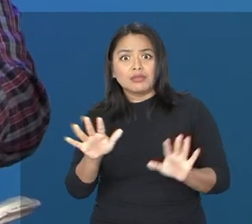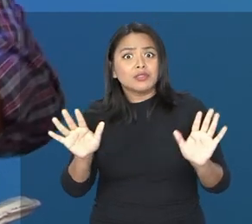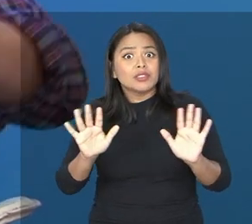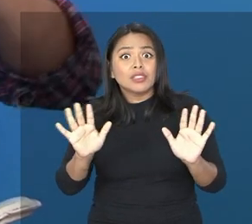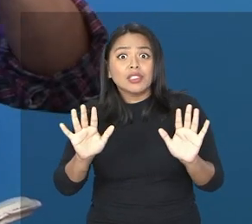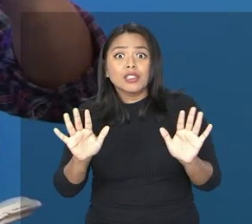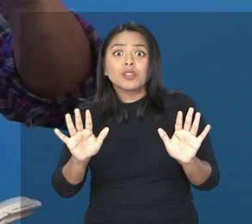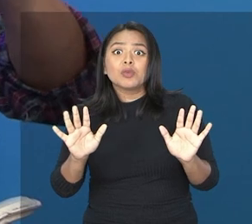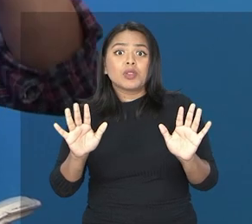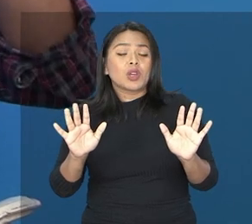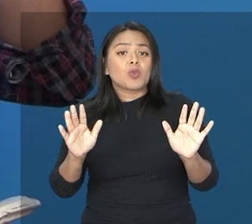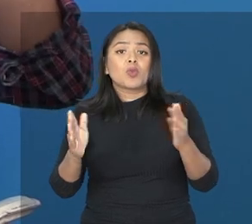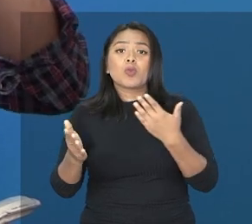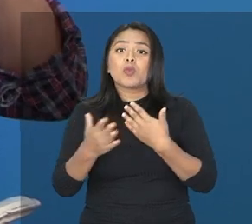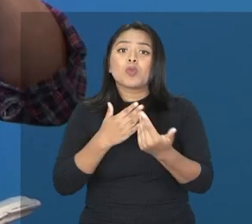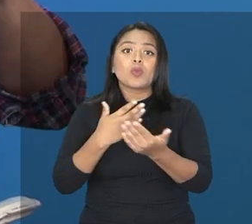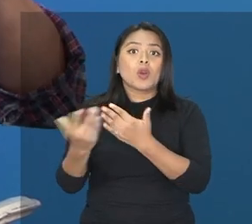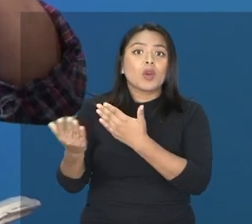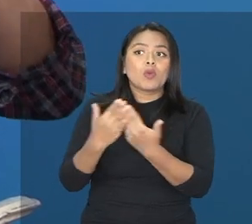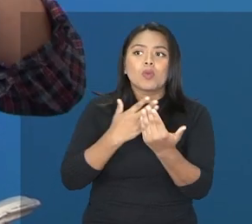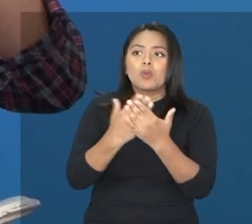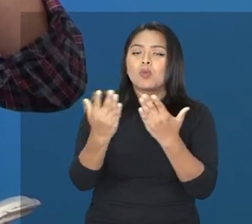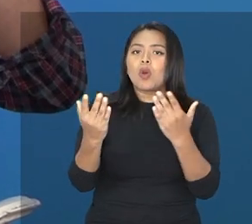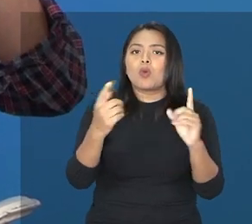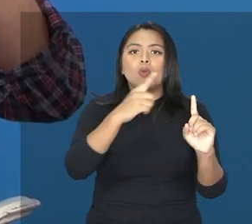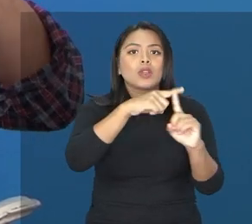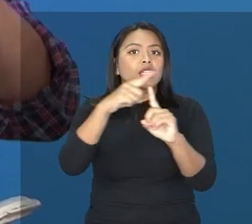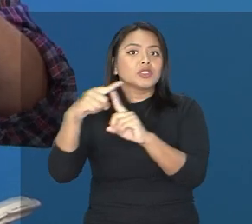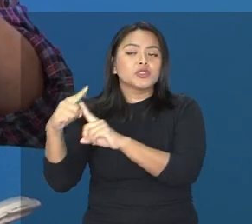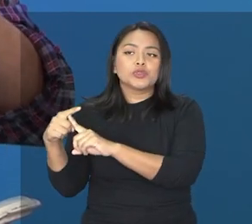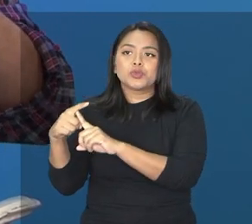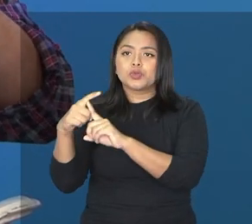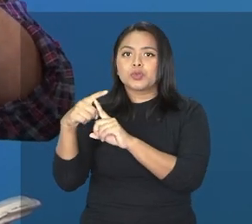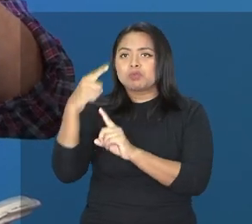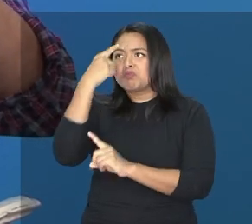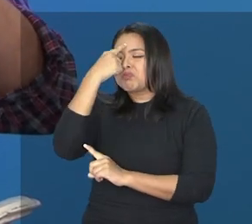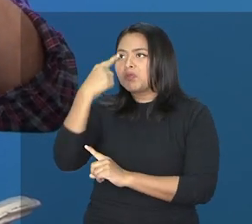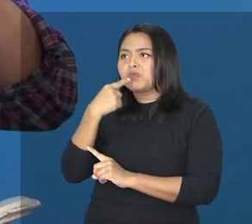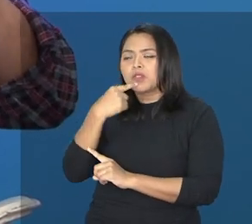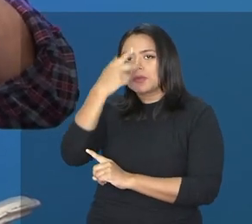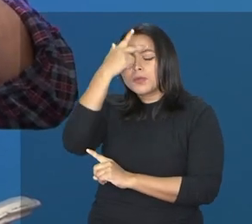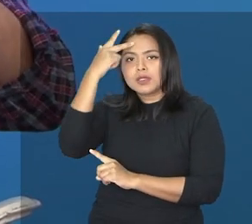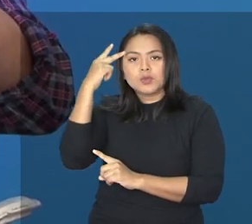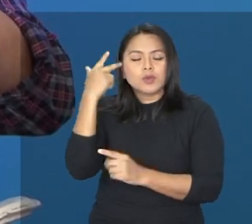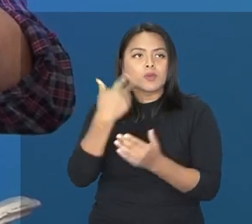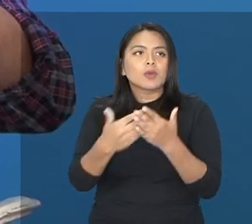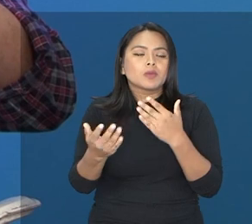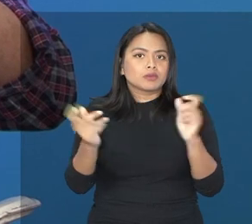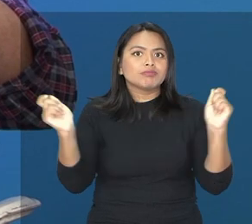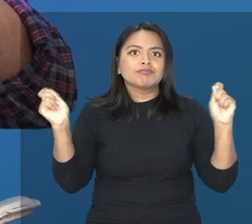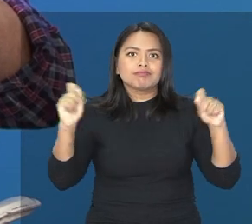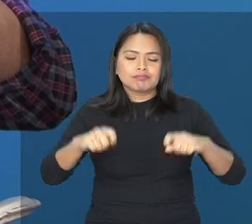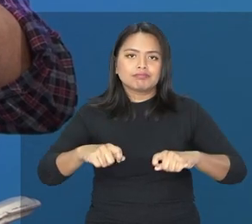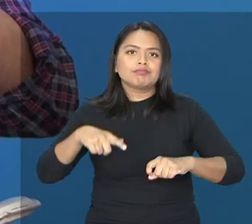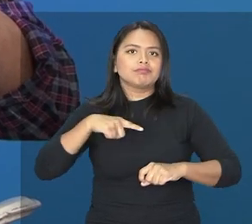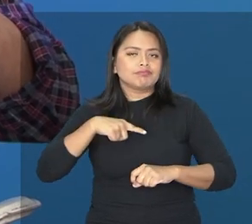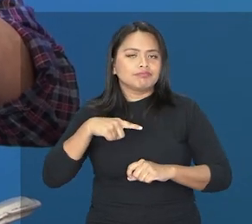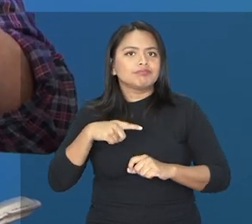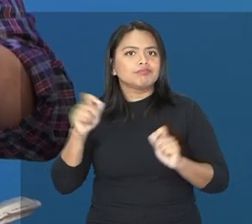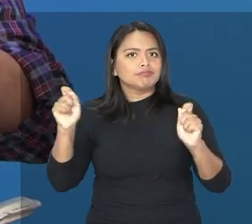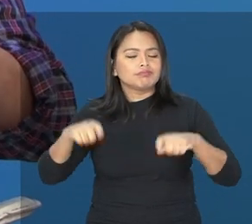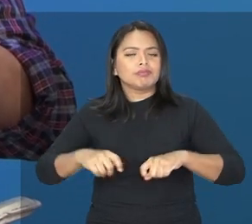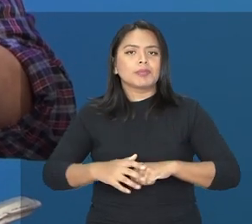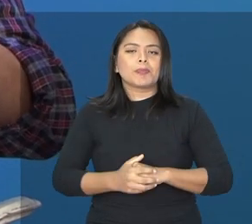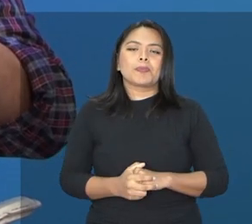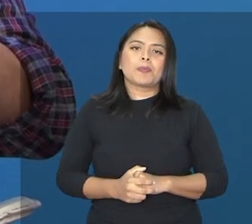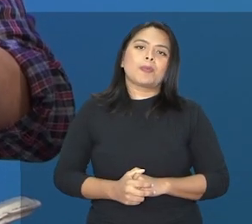pode, ela acontece em qualquer classe social, em qualquer pessoa, não importa onde ela esteja e não importa a